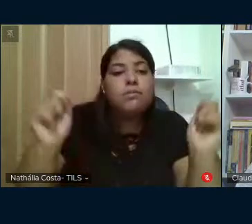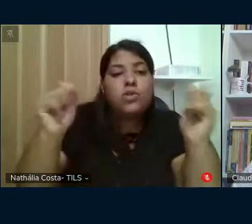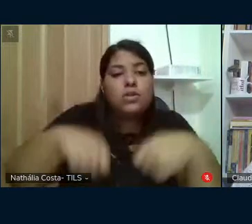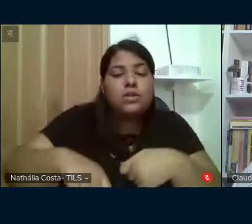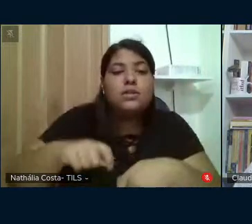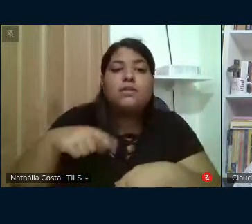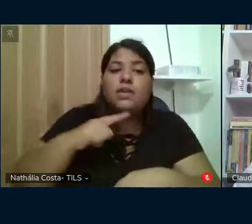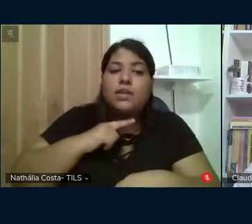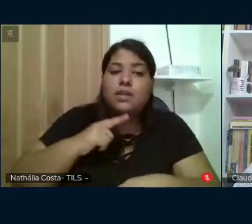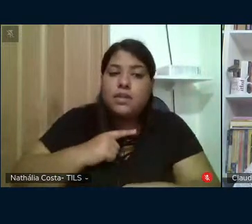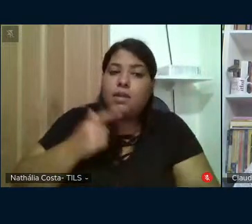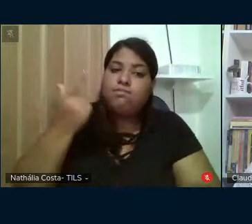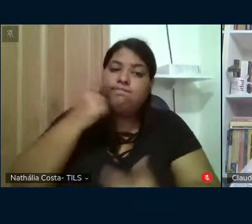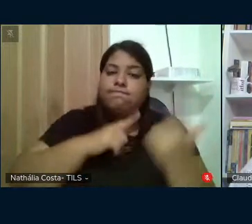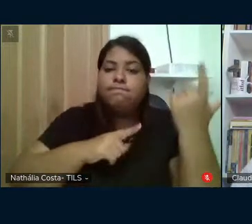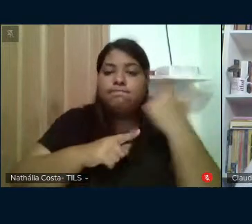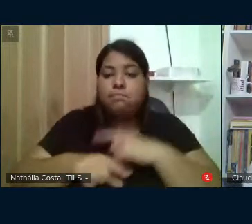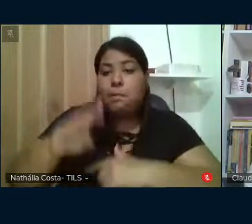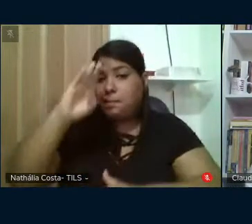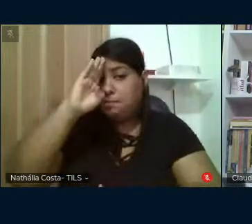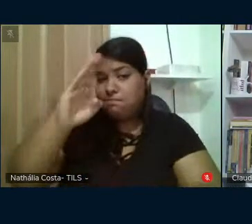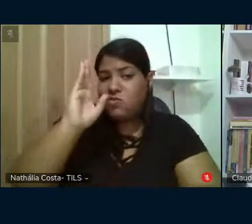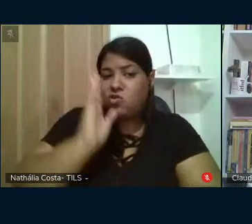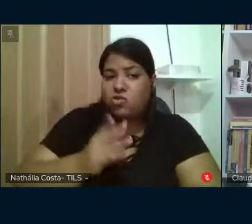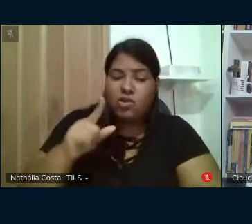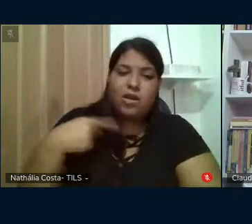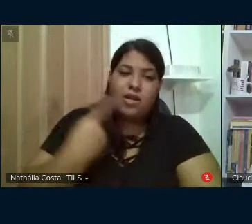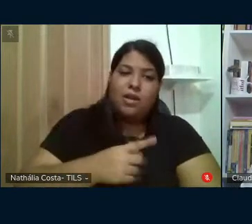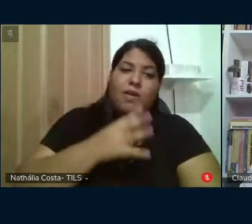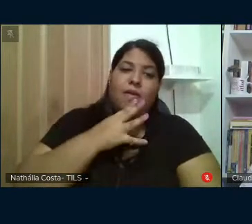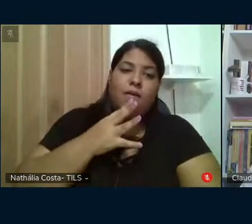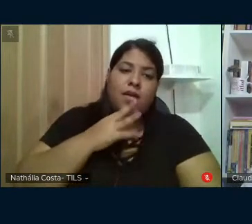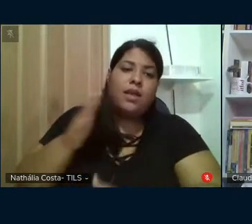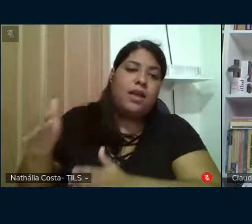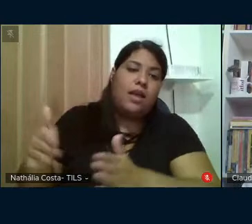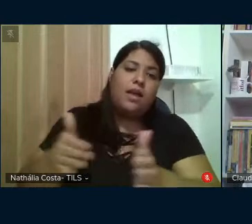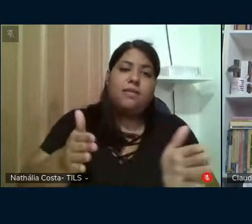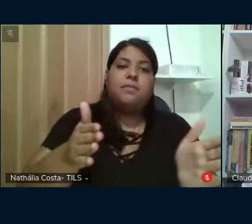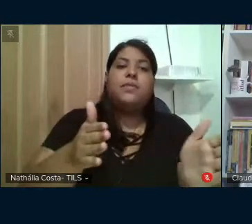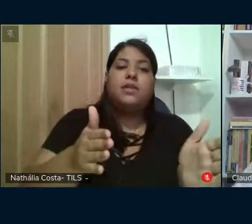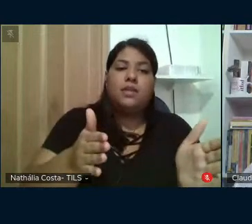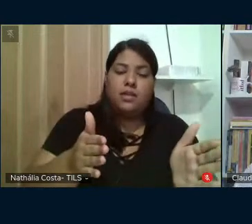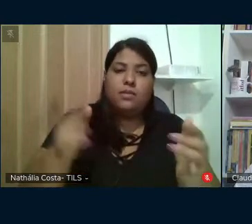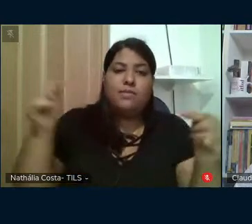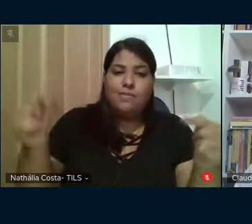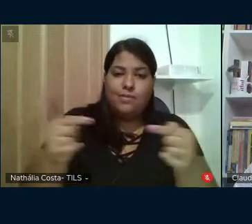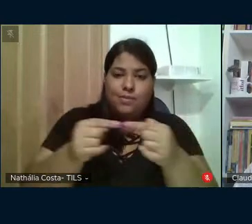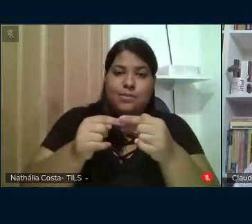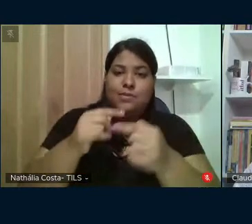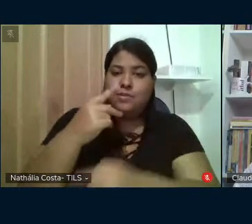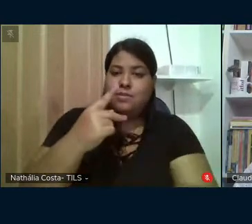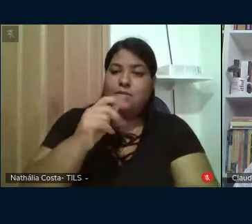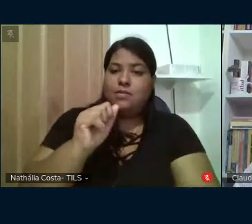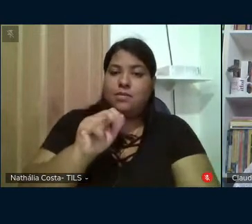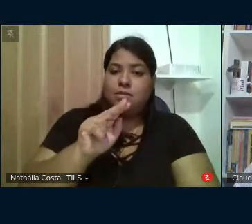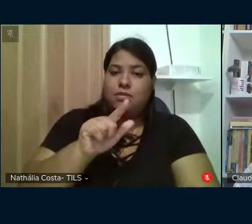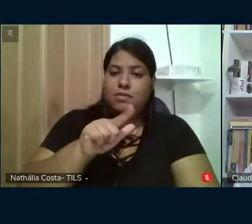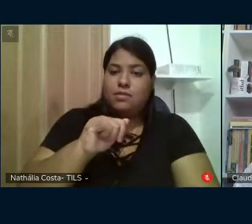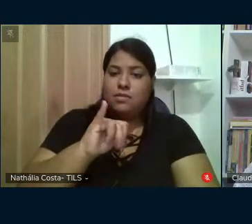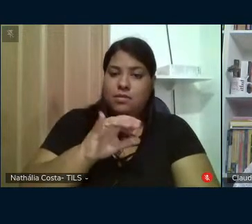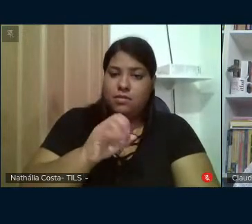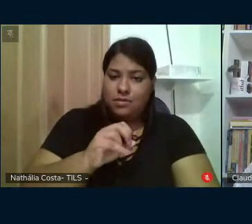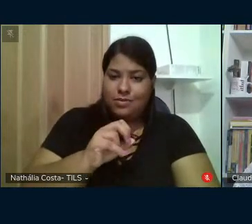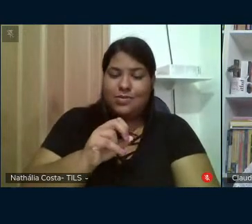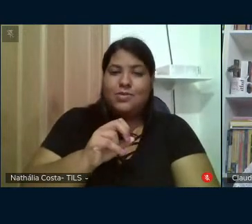lograr sucesso, sobretudo porque já conhecemos o caminho a percorrer. De acordo com o Paulinho José Orso, em